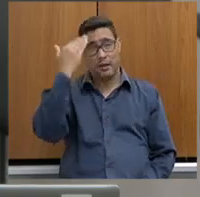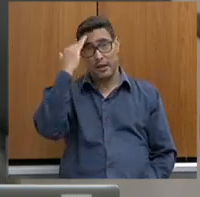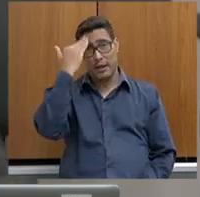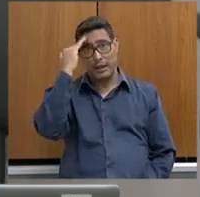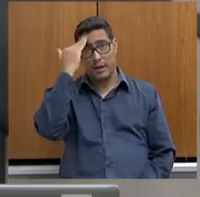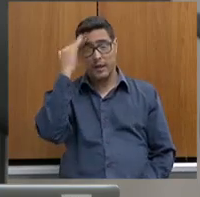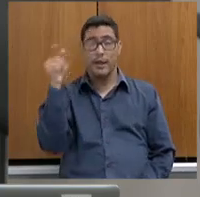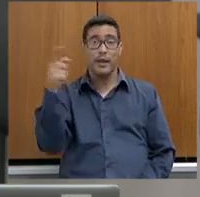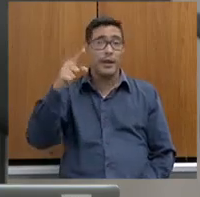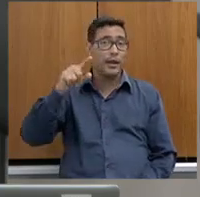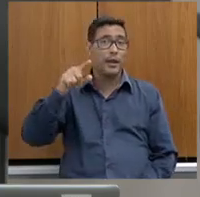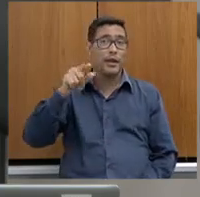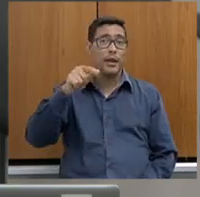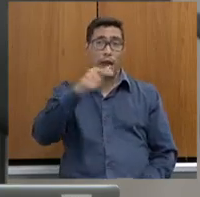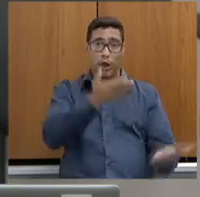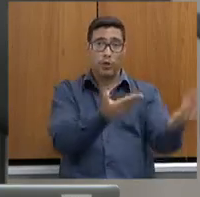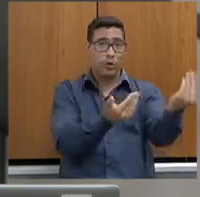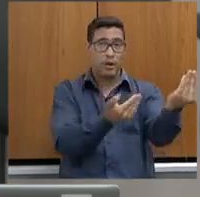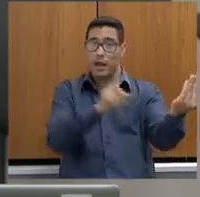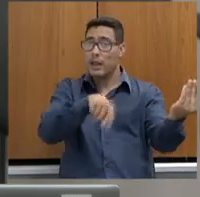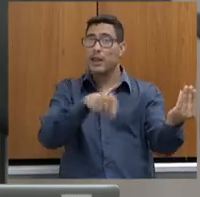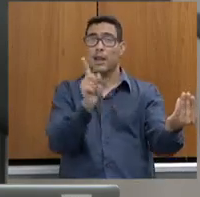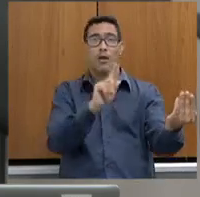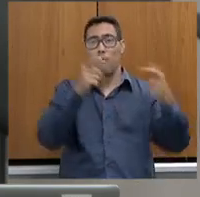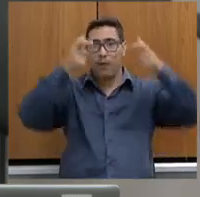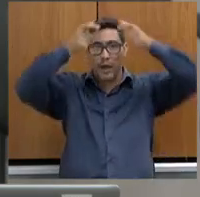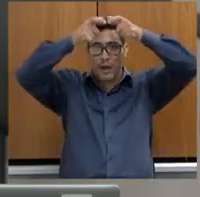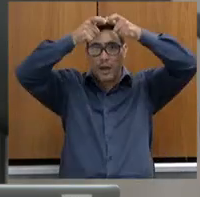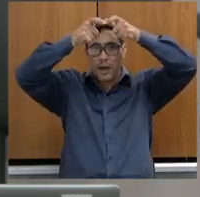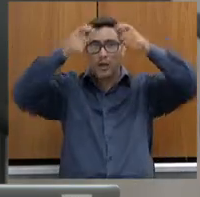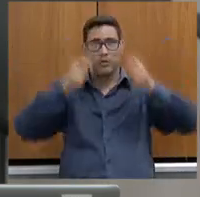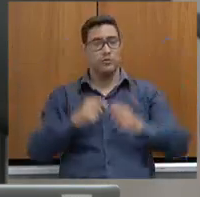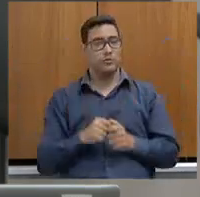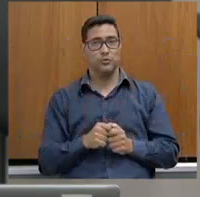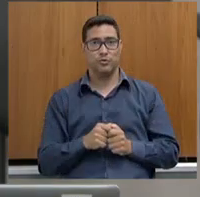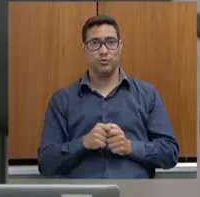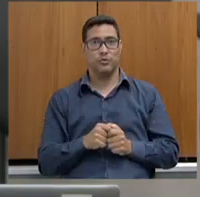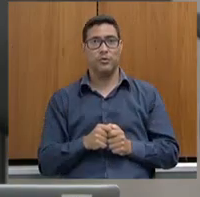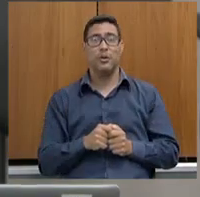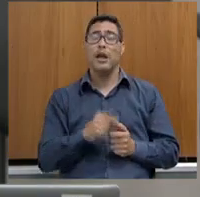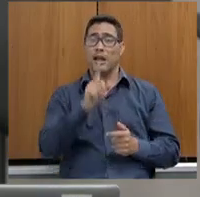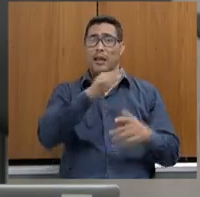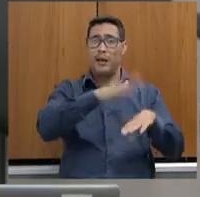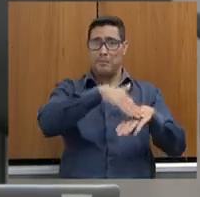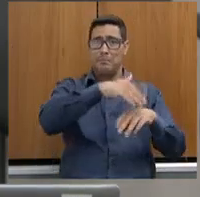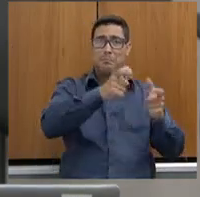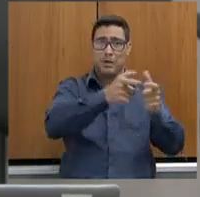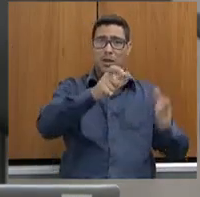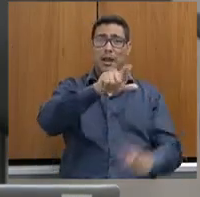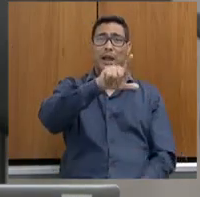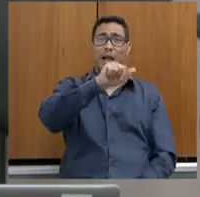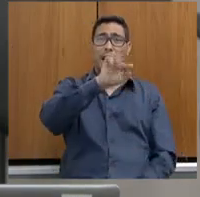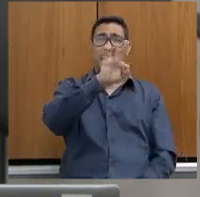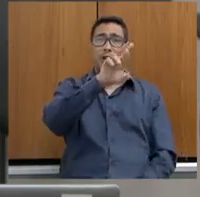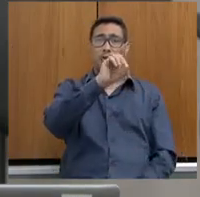-educativo não está mexendo com o anjo. muitas vezes são latrocidas, homicidas